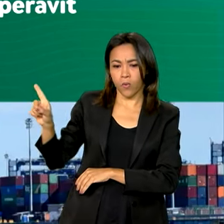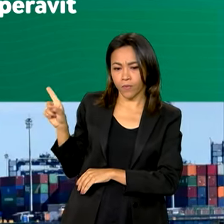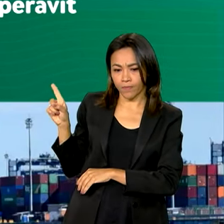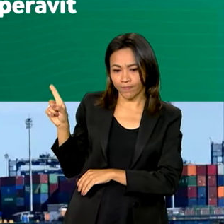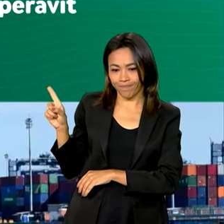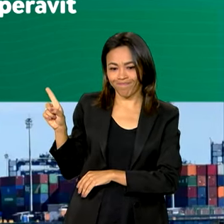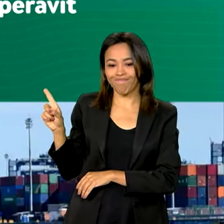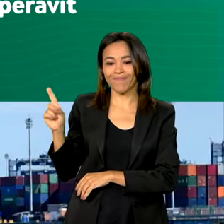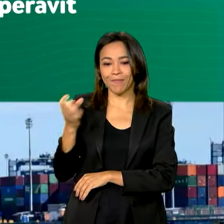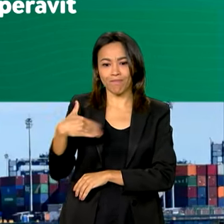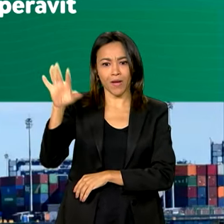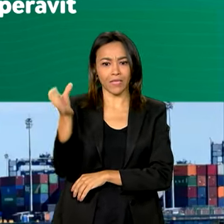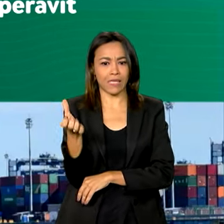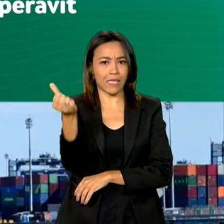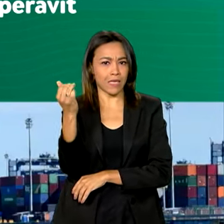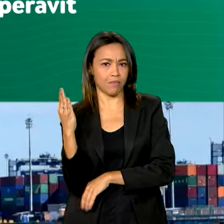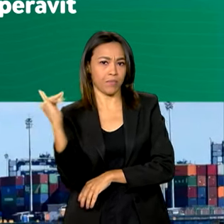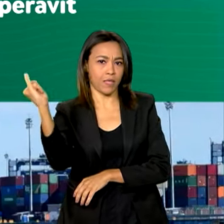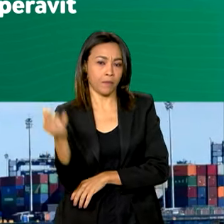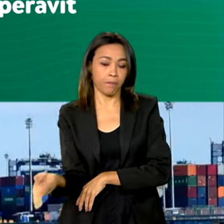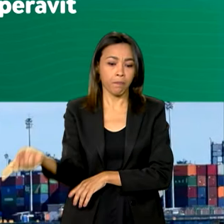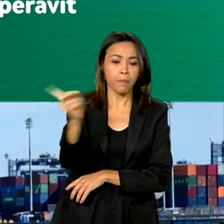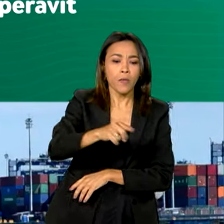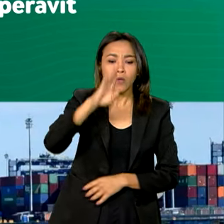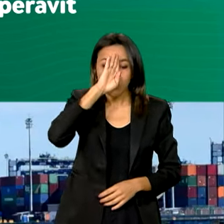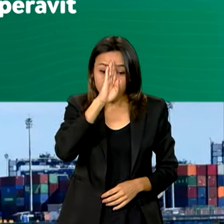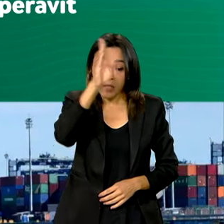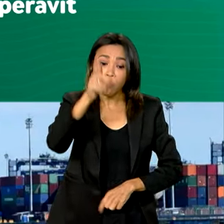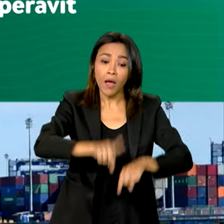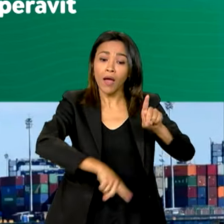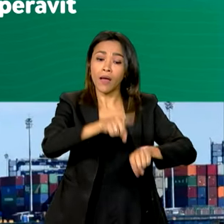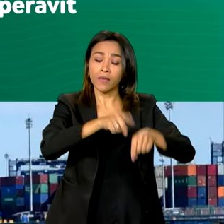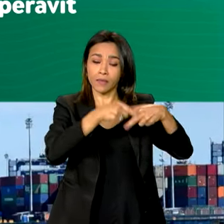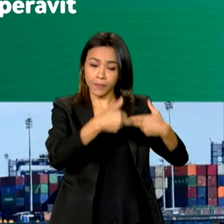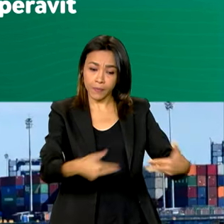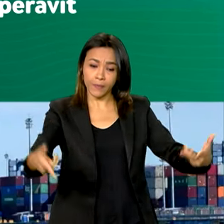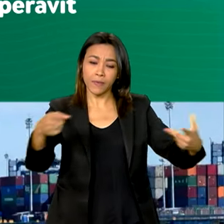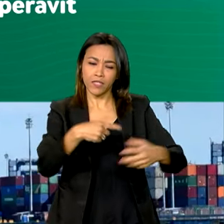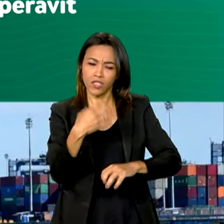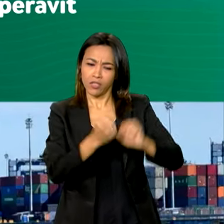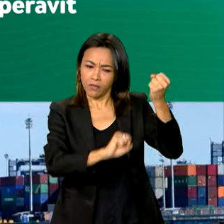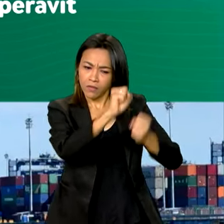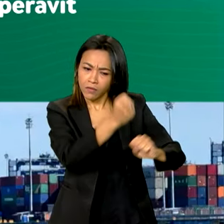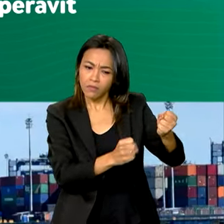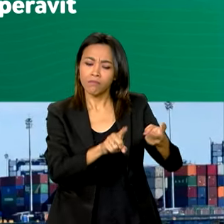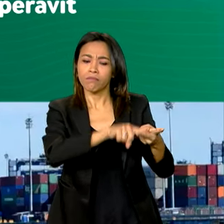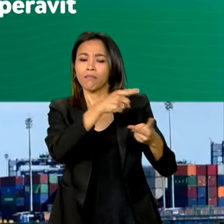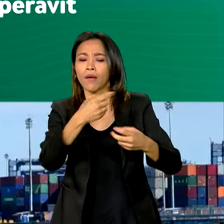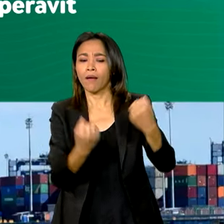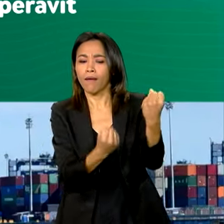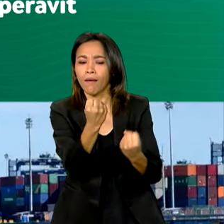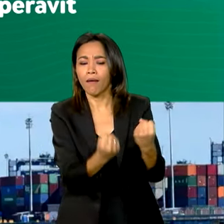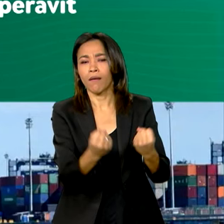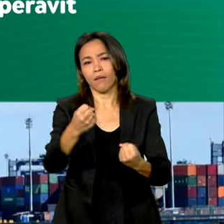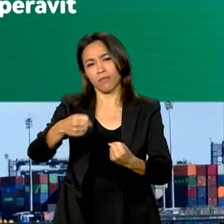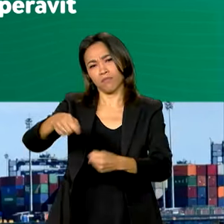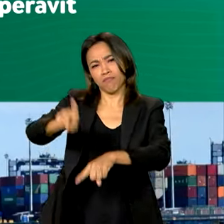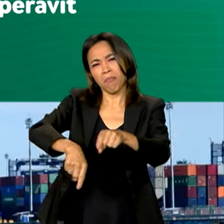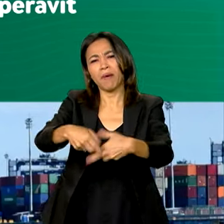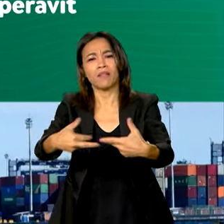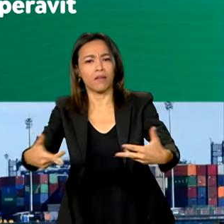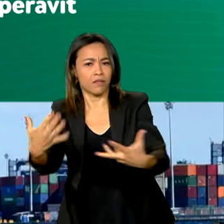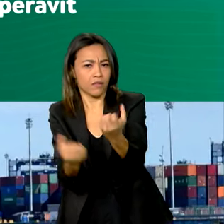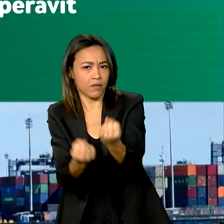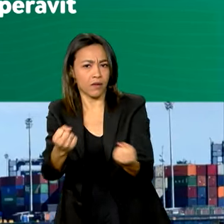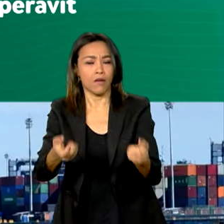milhões de dólares. Entre os principais produtos brasileiros estão os manufaturados, automóveis, peças automotivas,